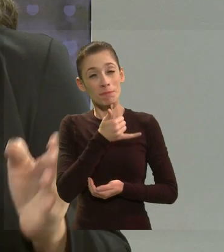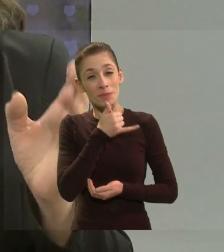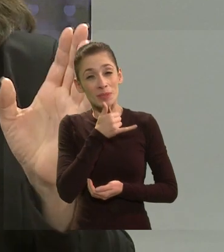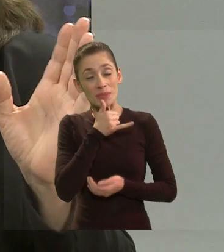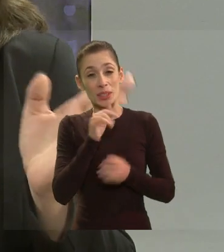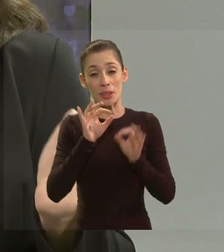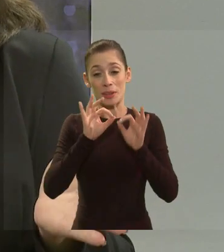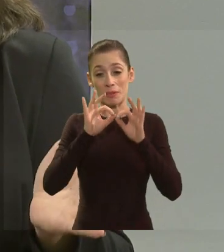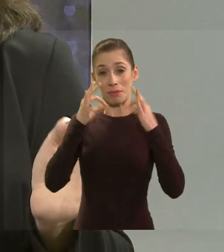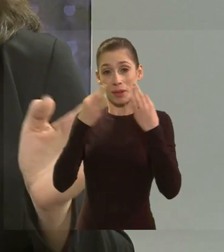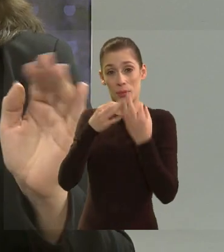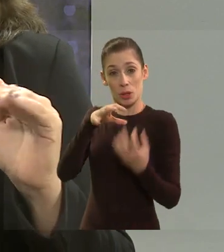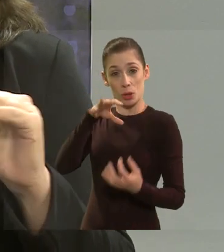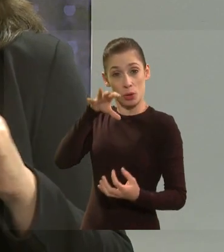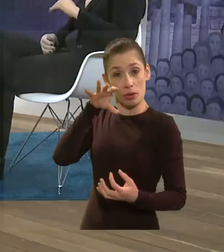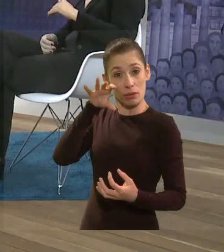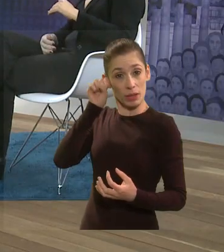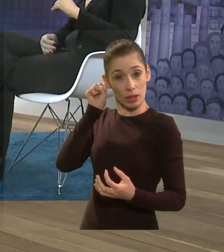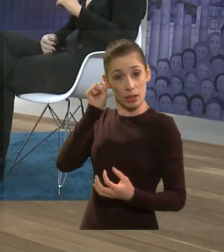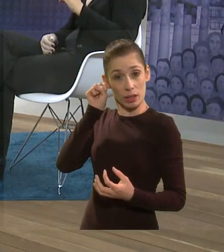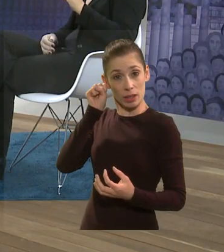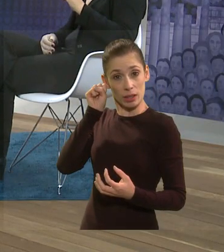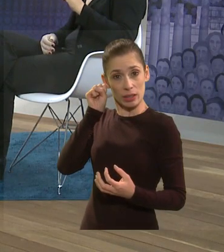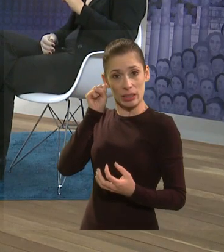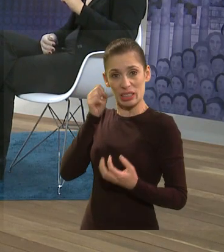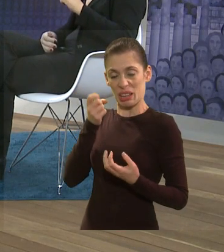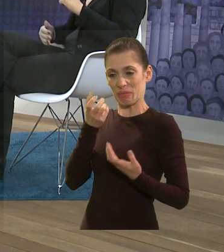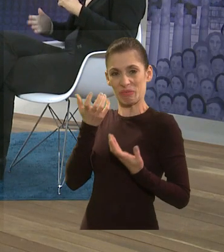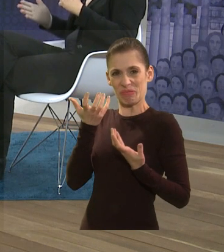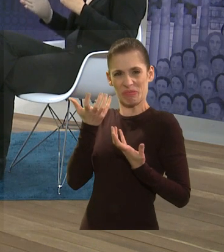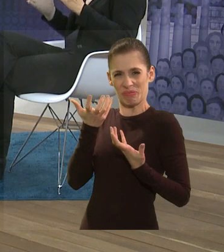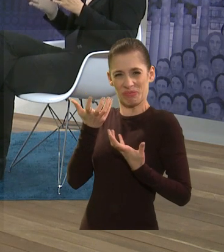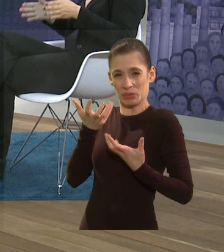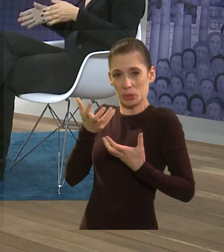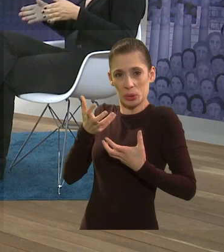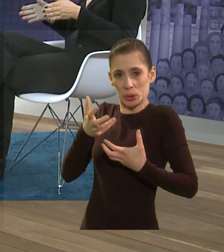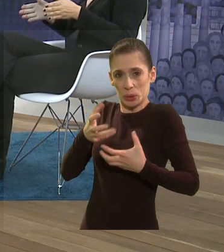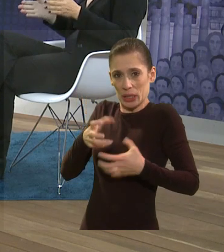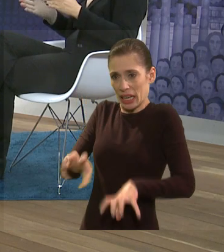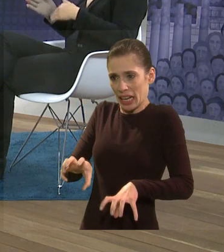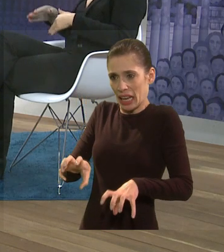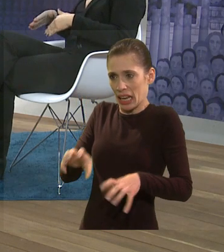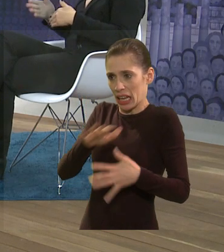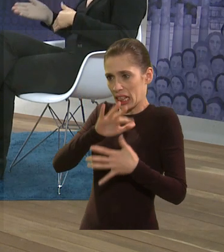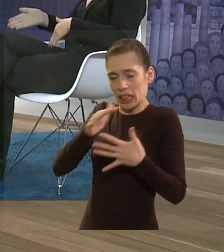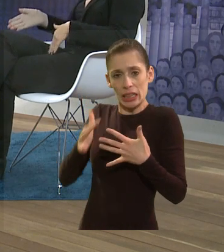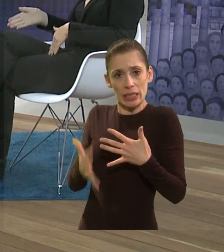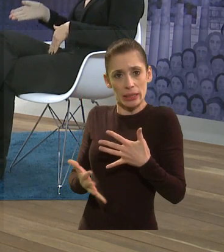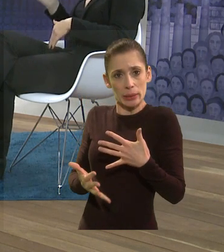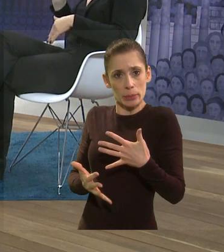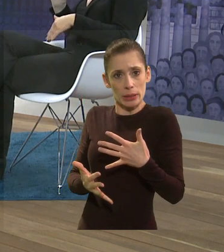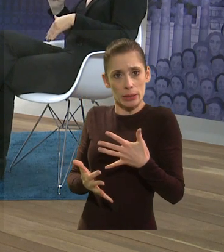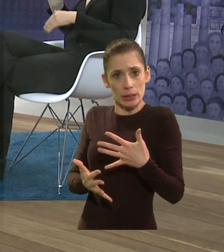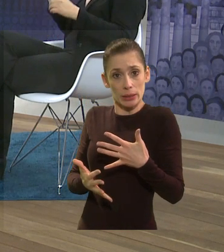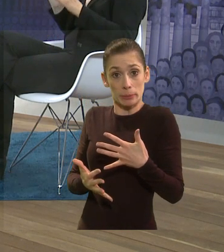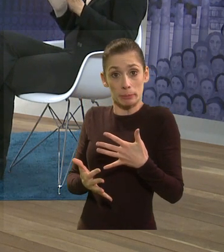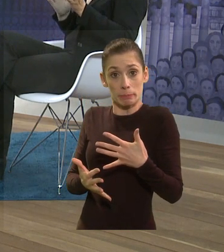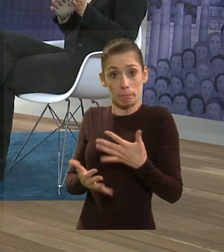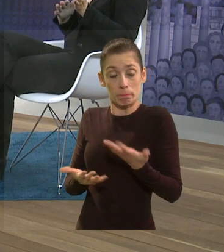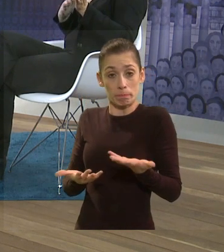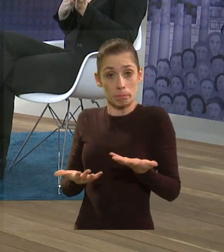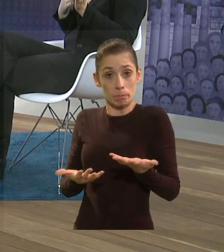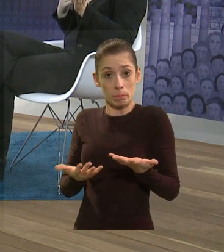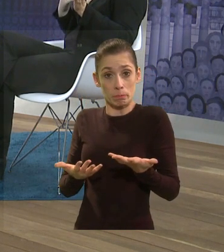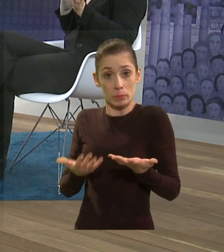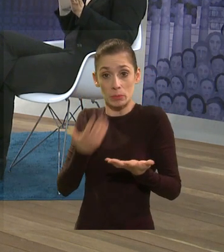assim que às vezes a família ouvinte se recusa ao fato da criança para ele ensinar a espiritual visível a surdez então